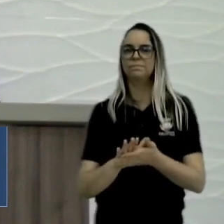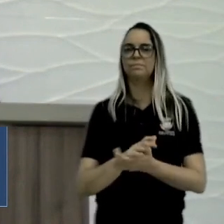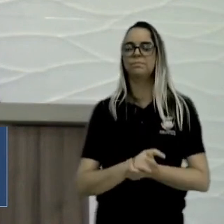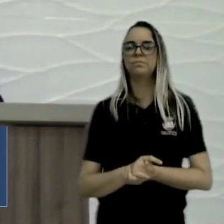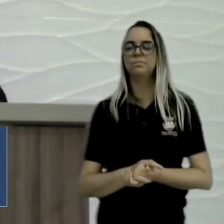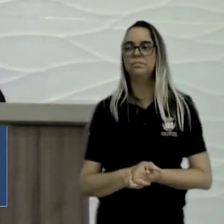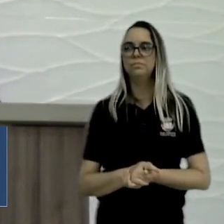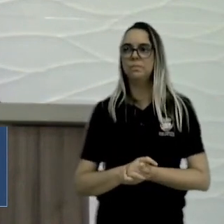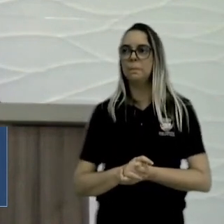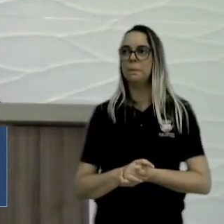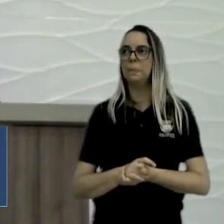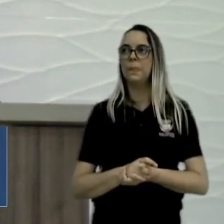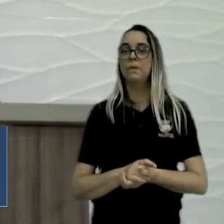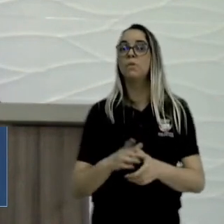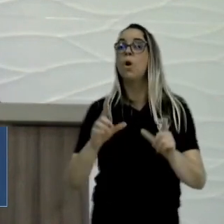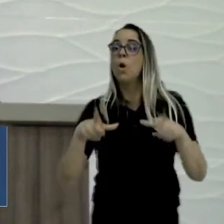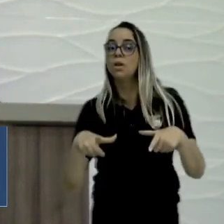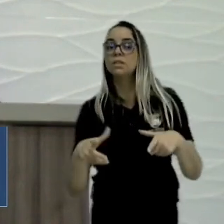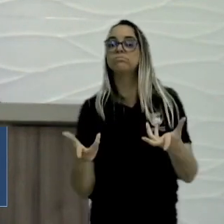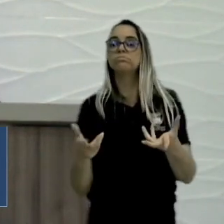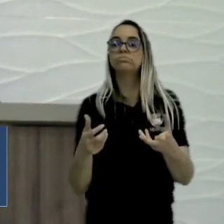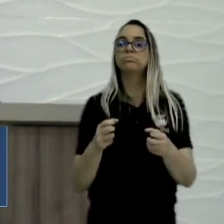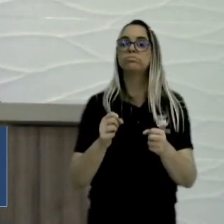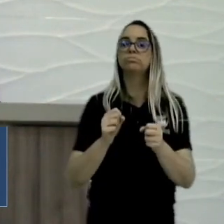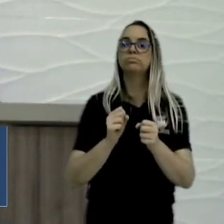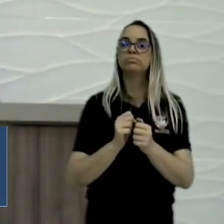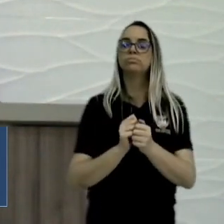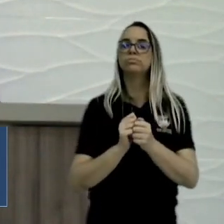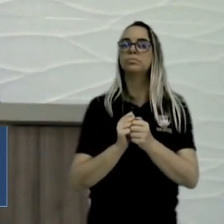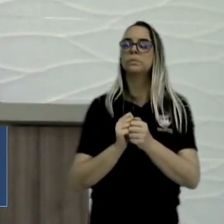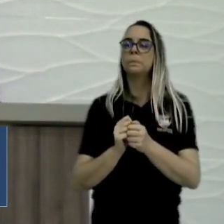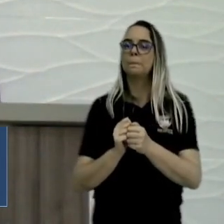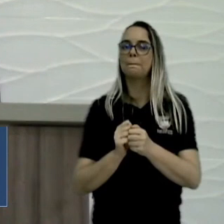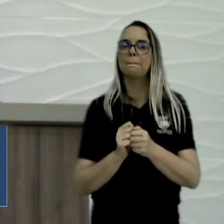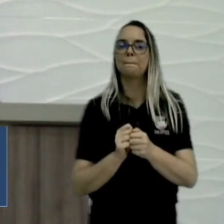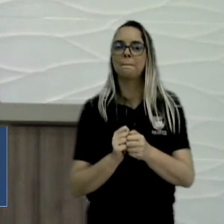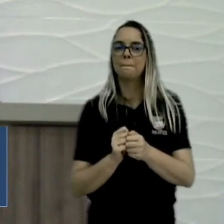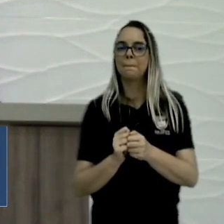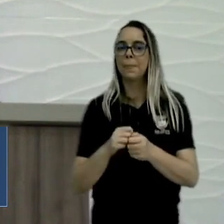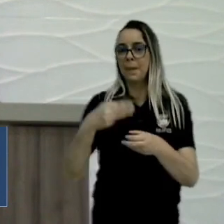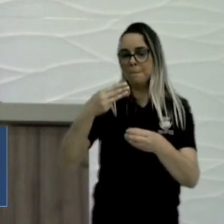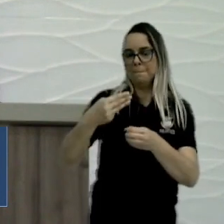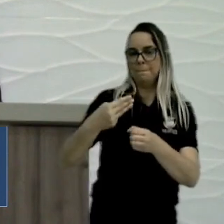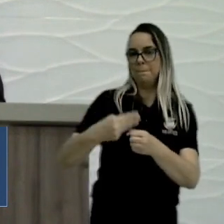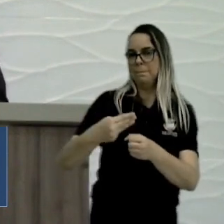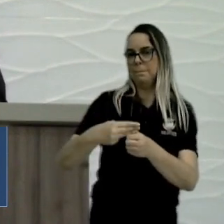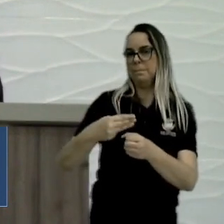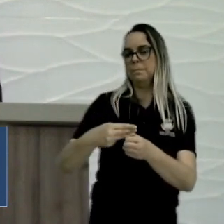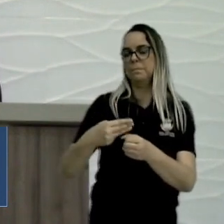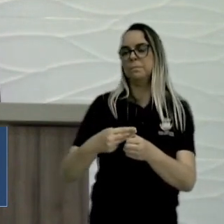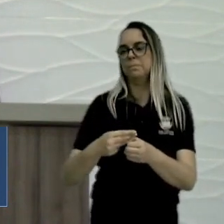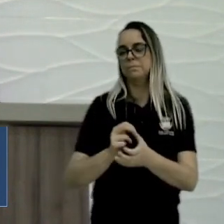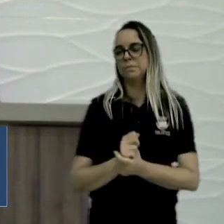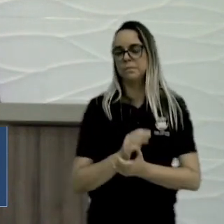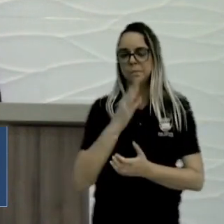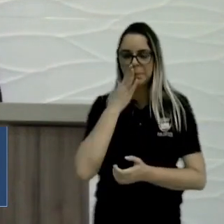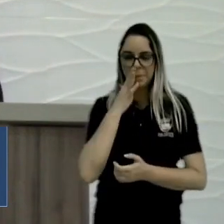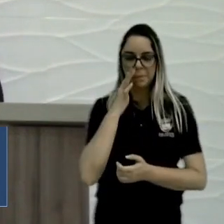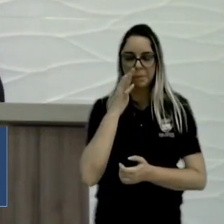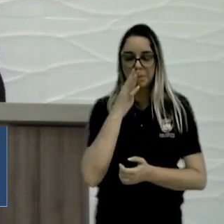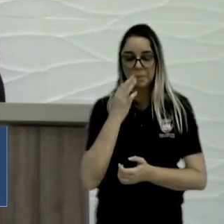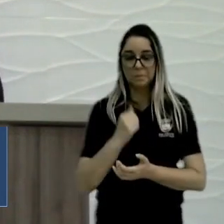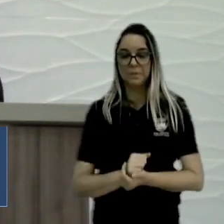cadê o poder público municipal na efetividade de estradas, o pessoal da zona rural, na distribuição de água,